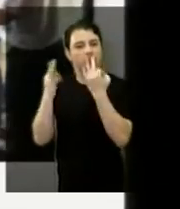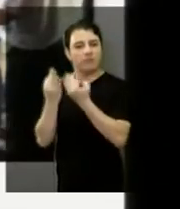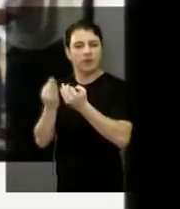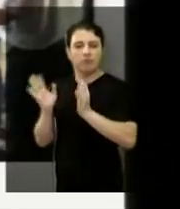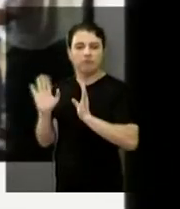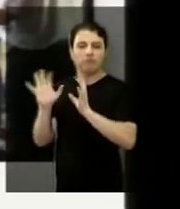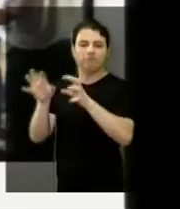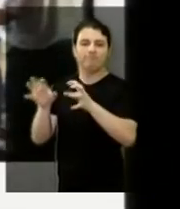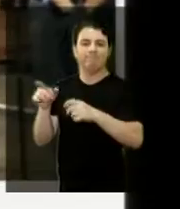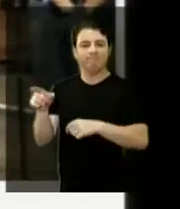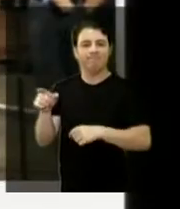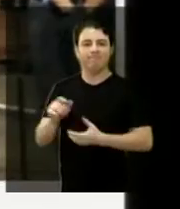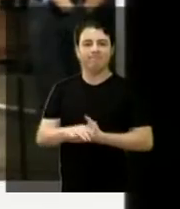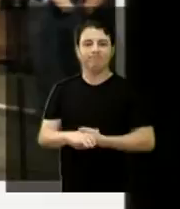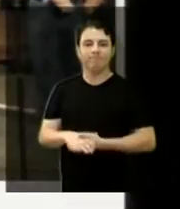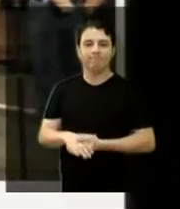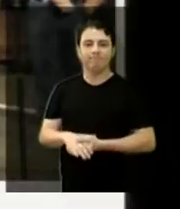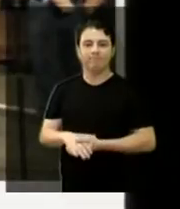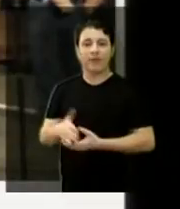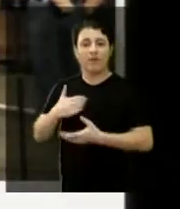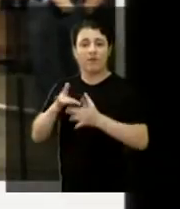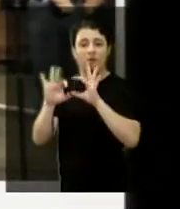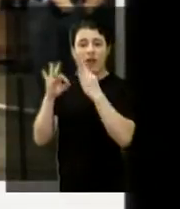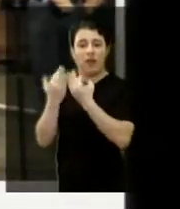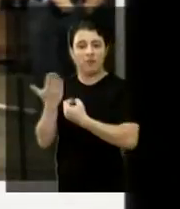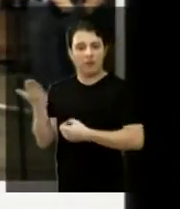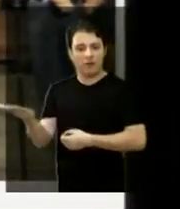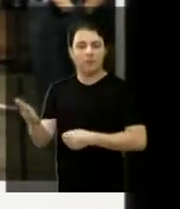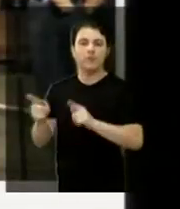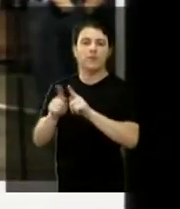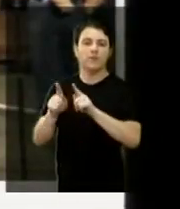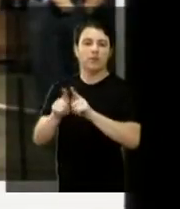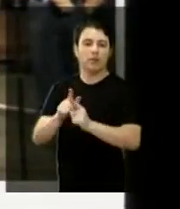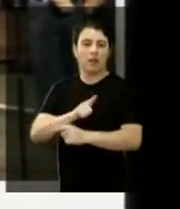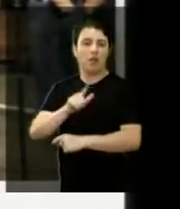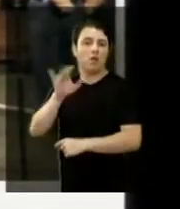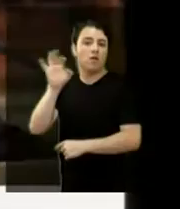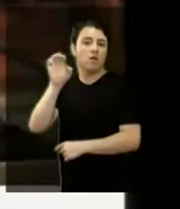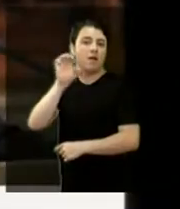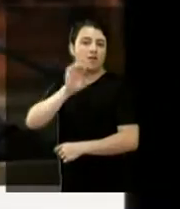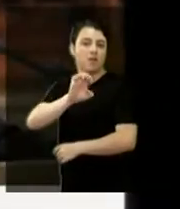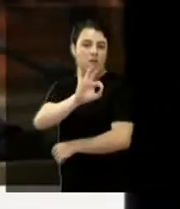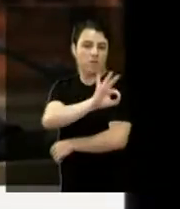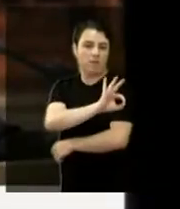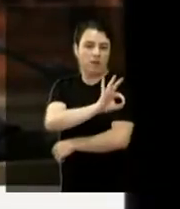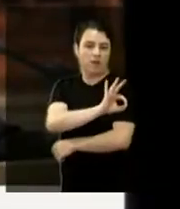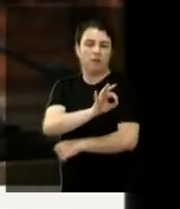minha família presente aí, prefeito Edinho Silva, Edson Hel.